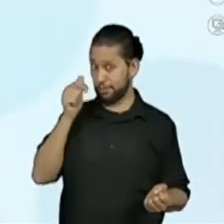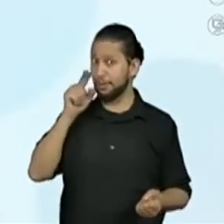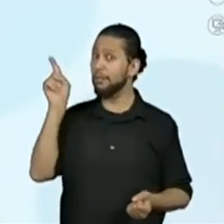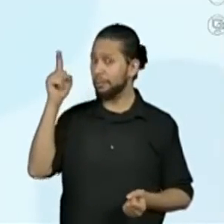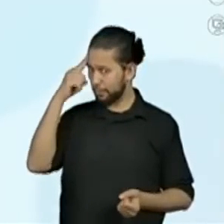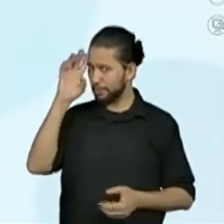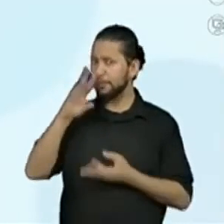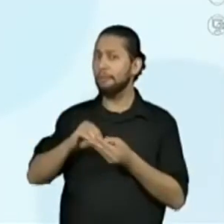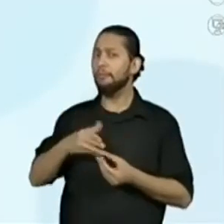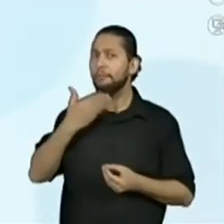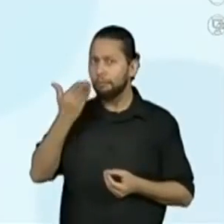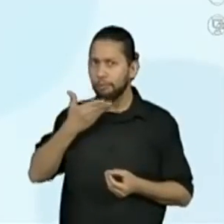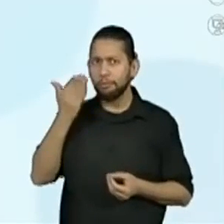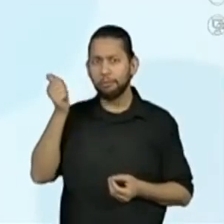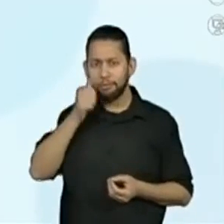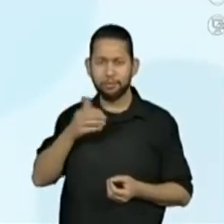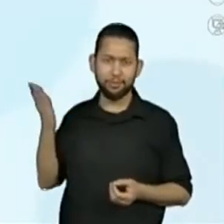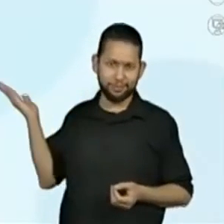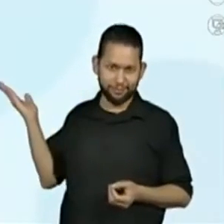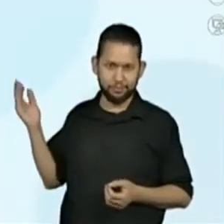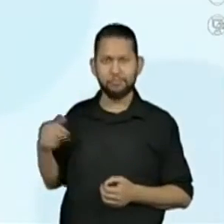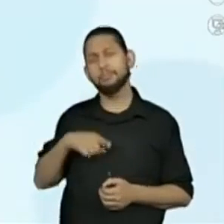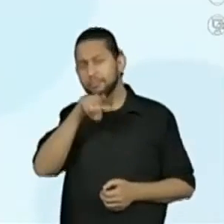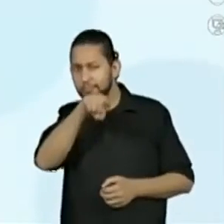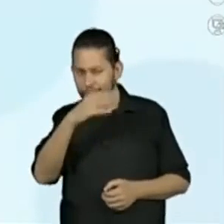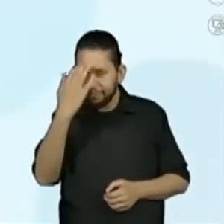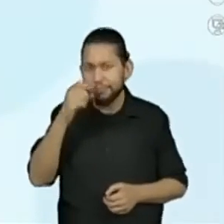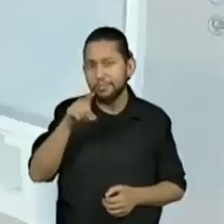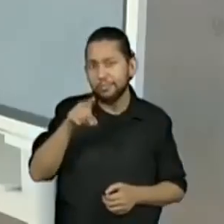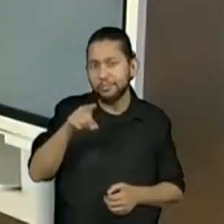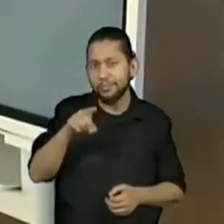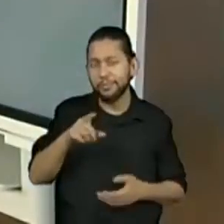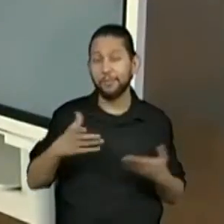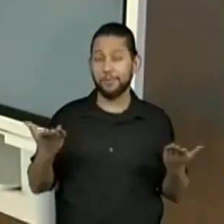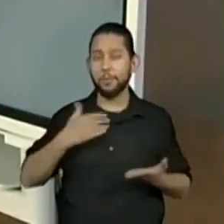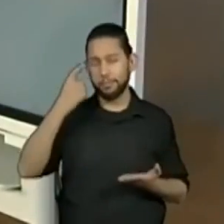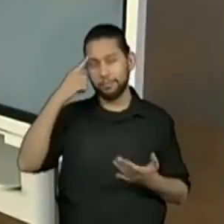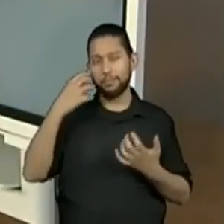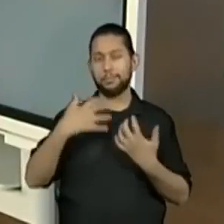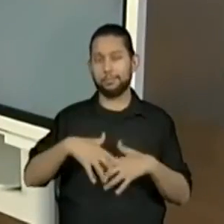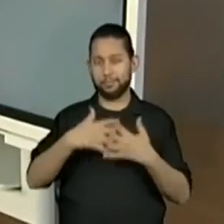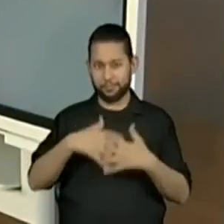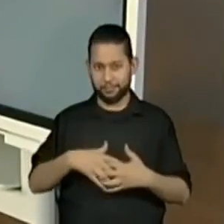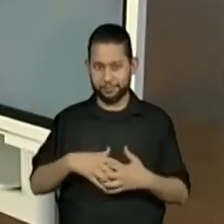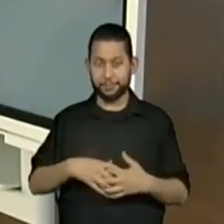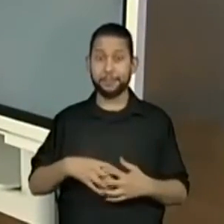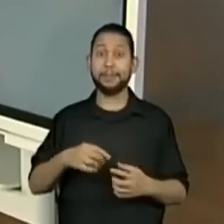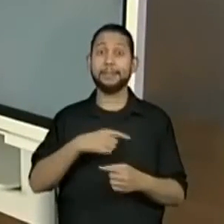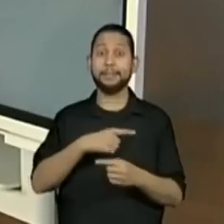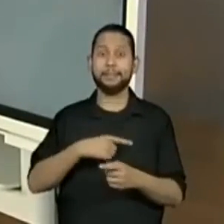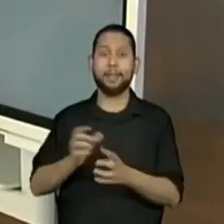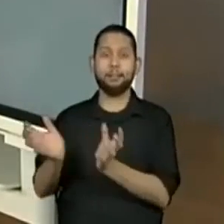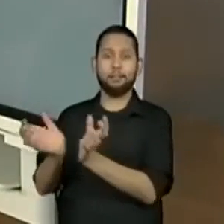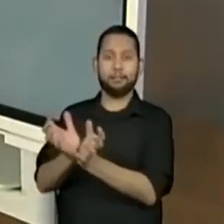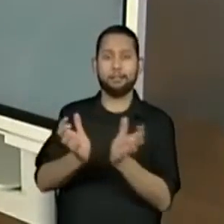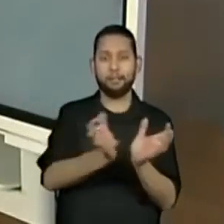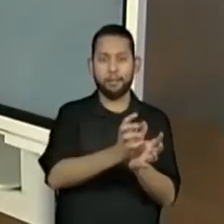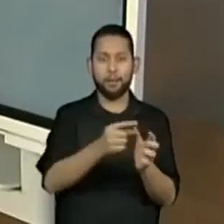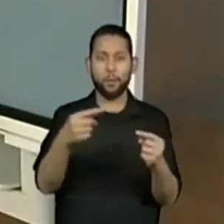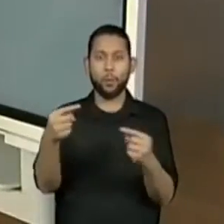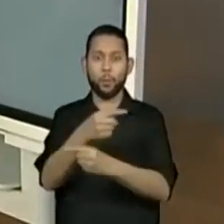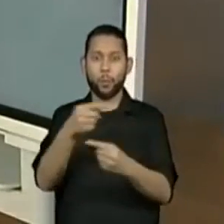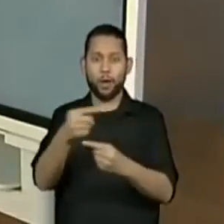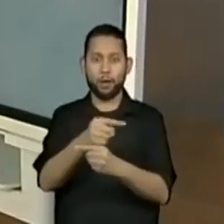desafio matemático é fácil. E para você, vamos pensar aí juntos? Vamos pensar nesse desafio